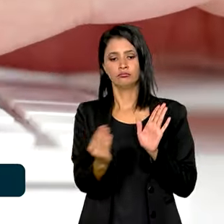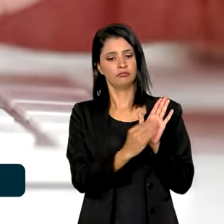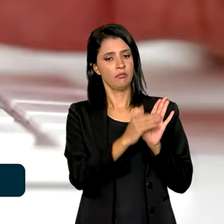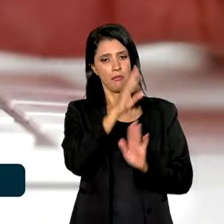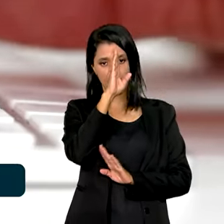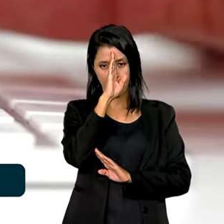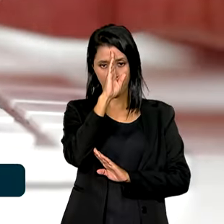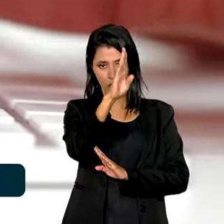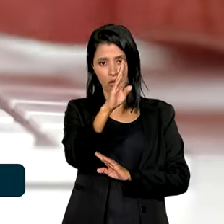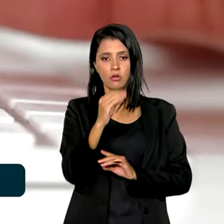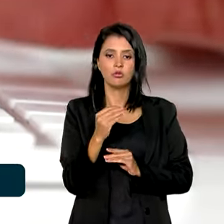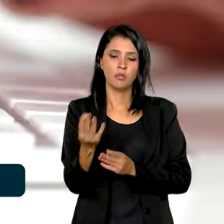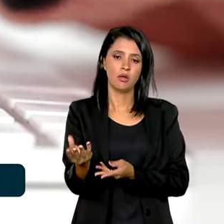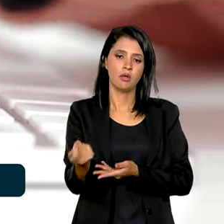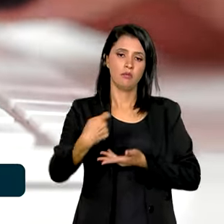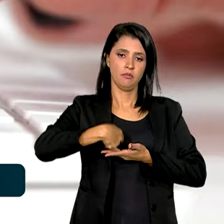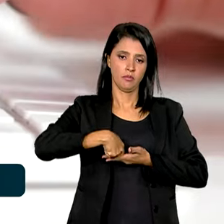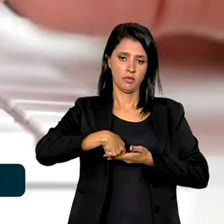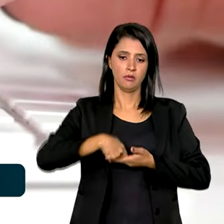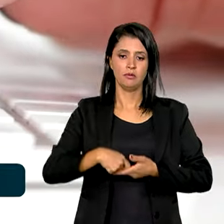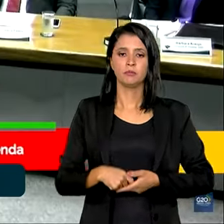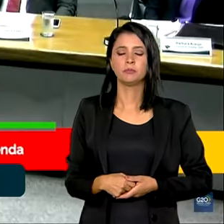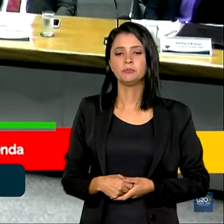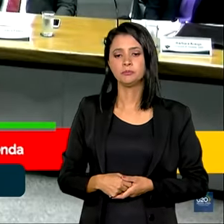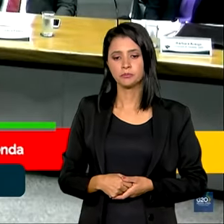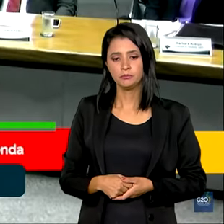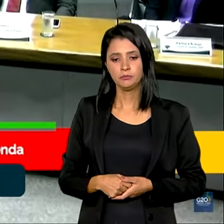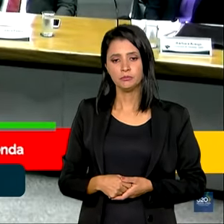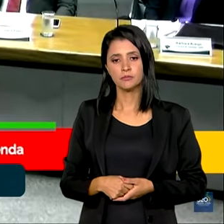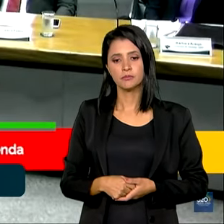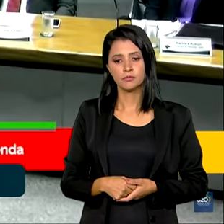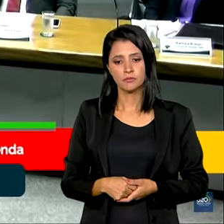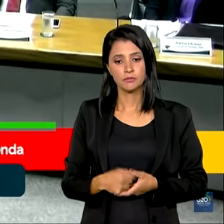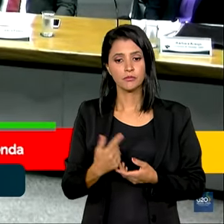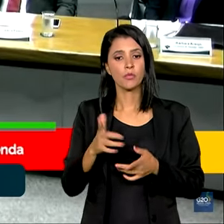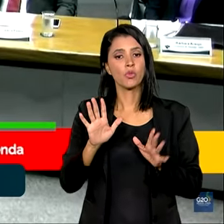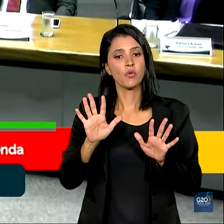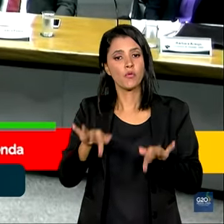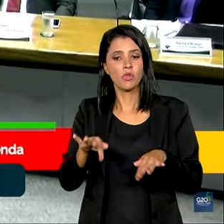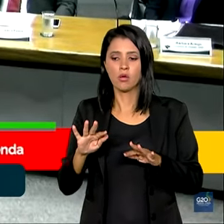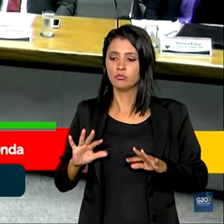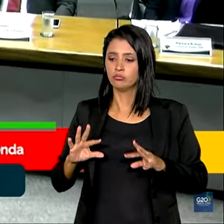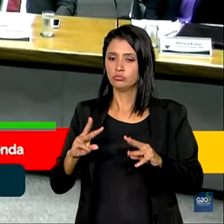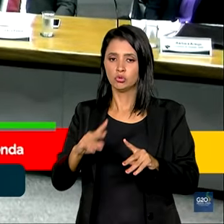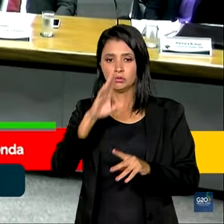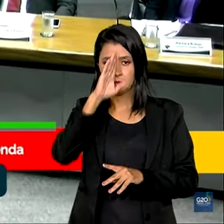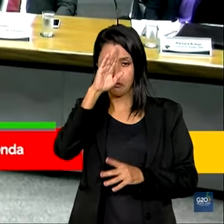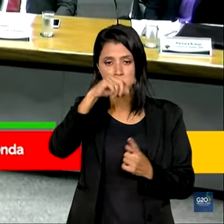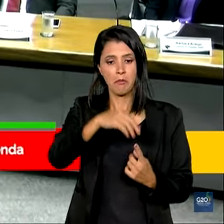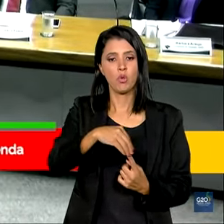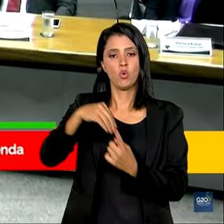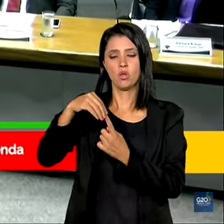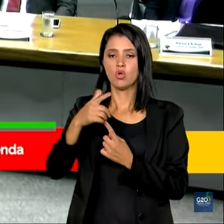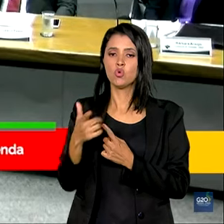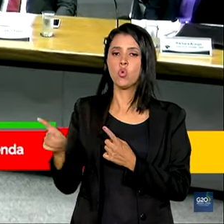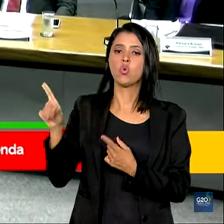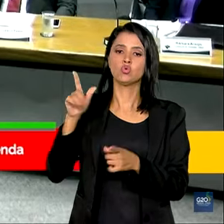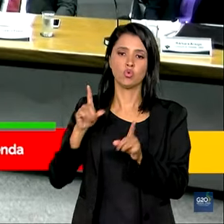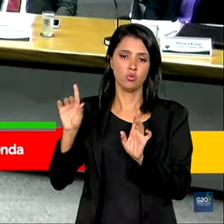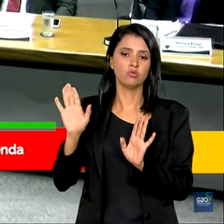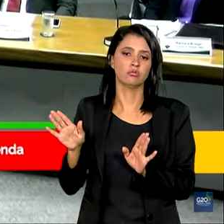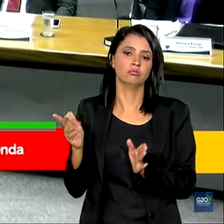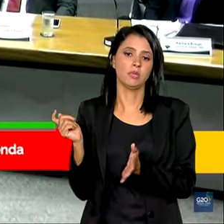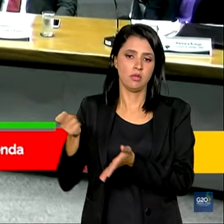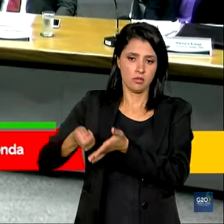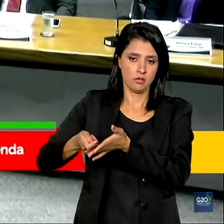prioridade para receber a restituição. E no final, depois de todas as prioridades, todos os outros contribuintes.